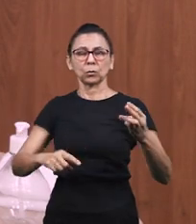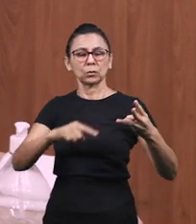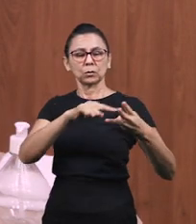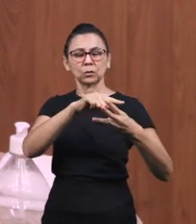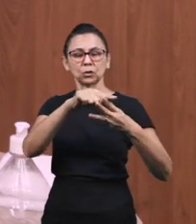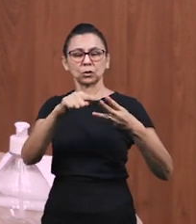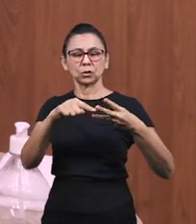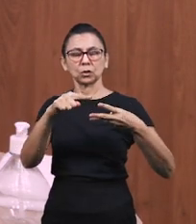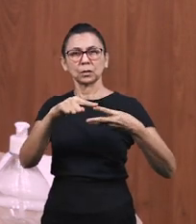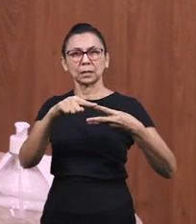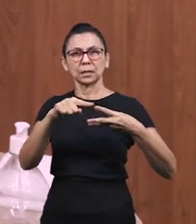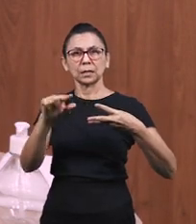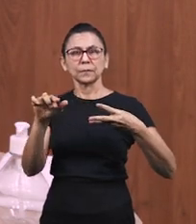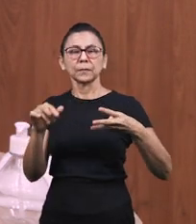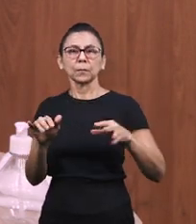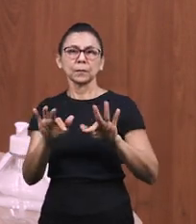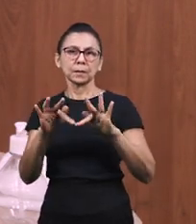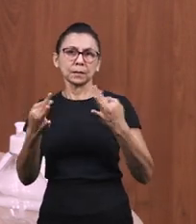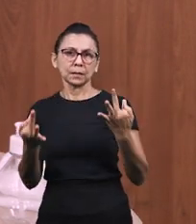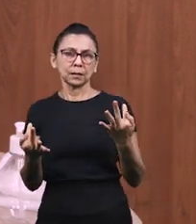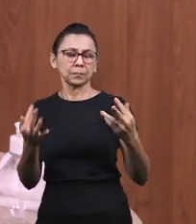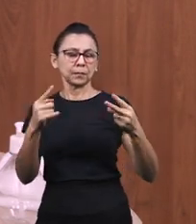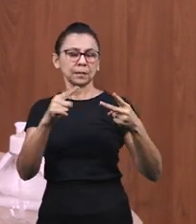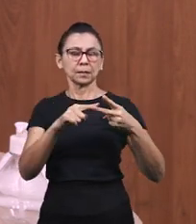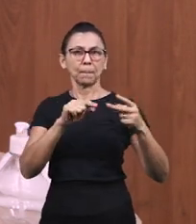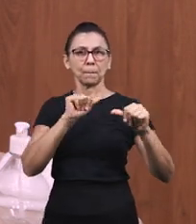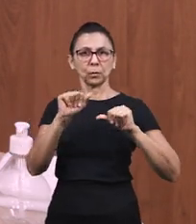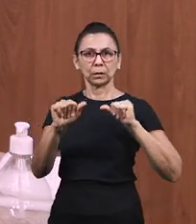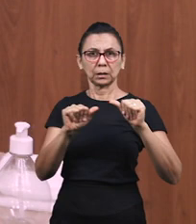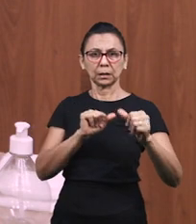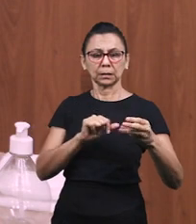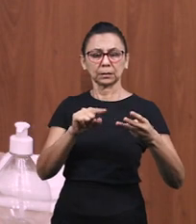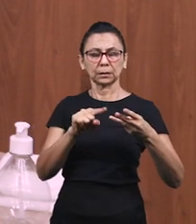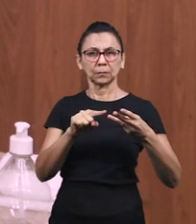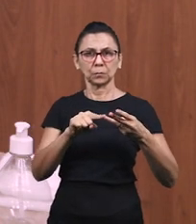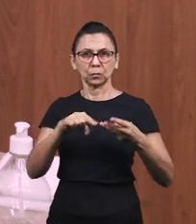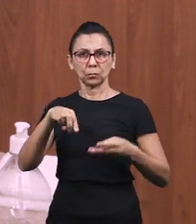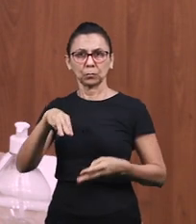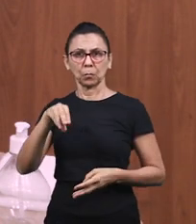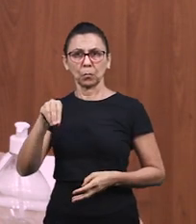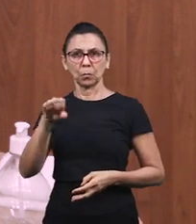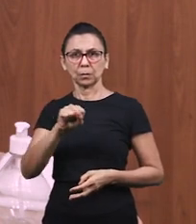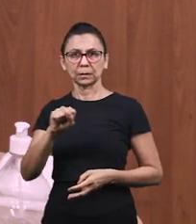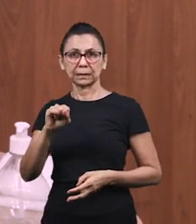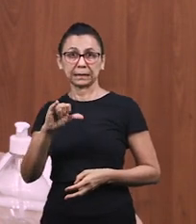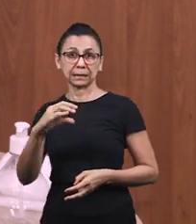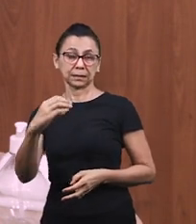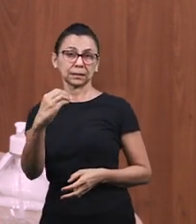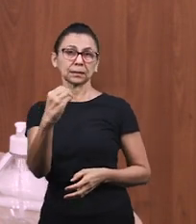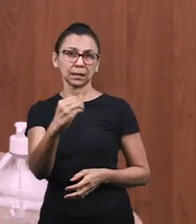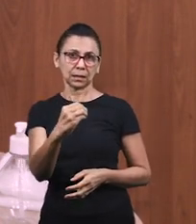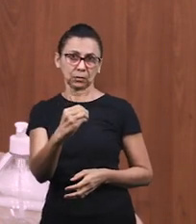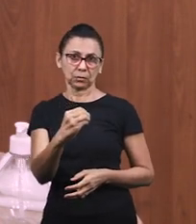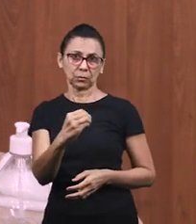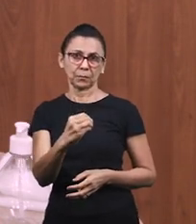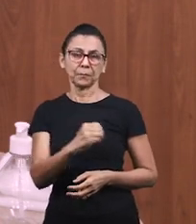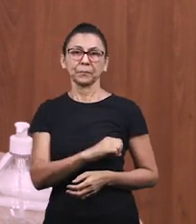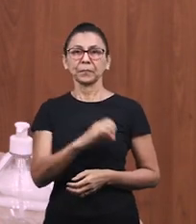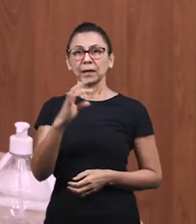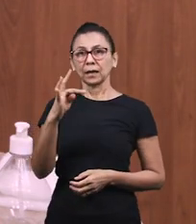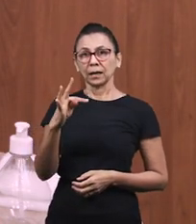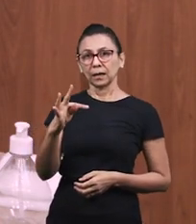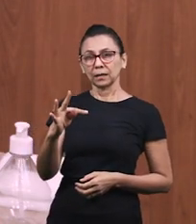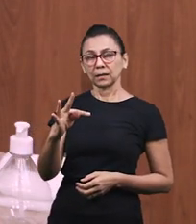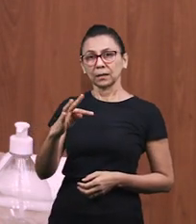trissomia simples, trissomia por translocação, trissomia por mosaico. A T21 é a maior